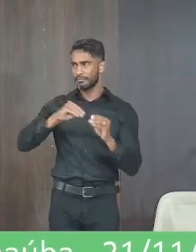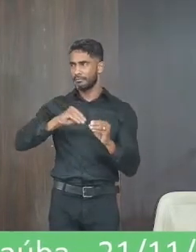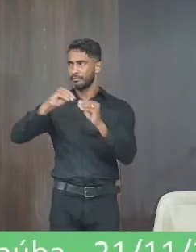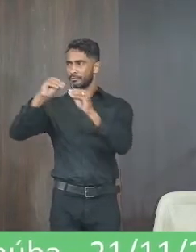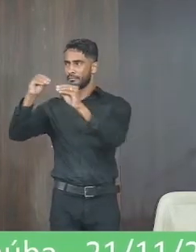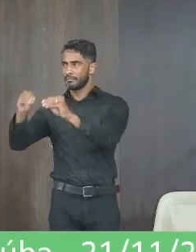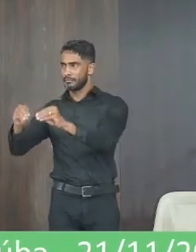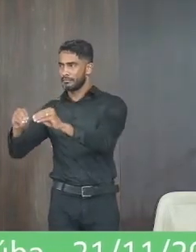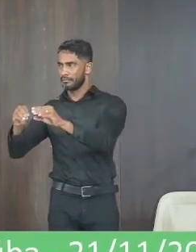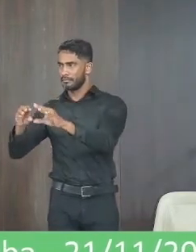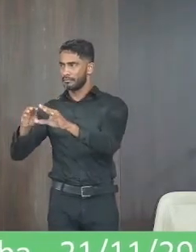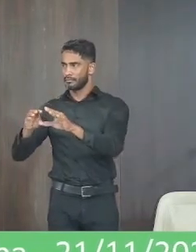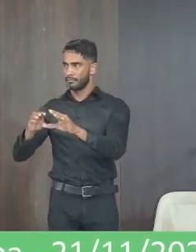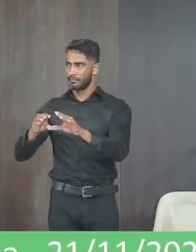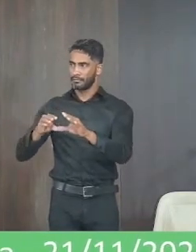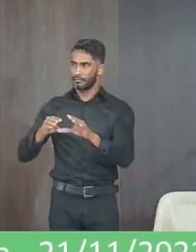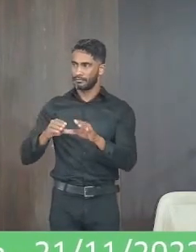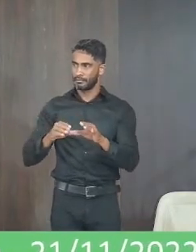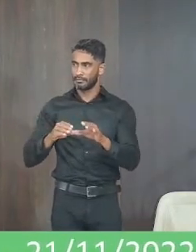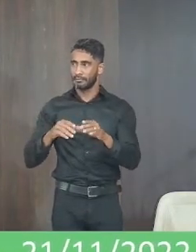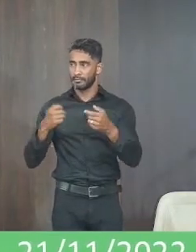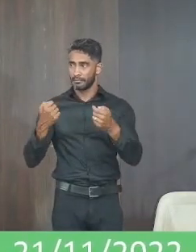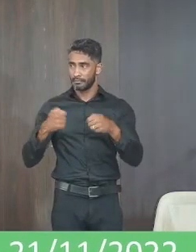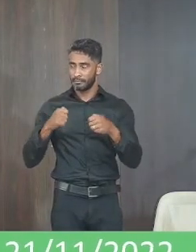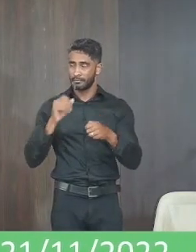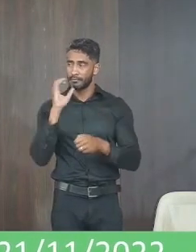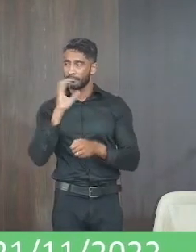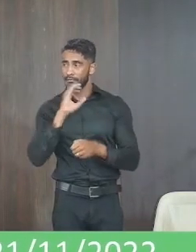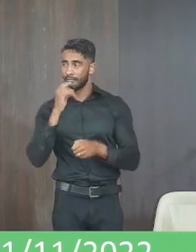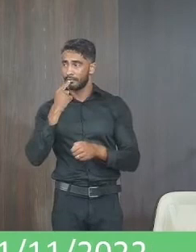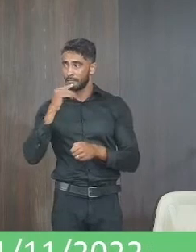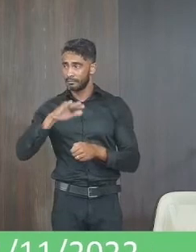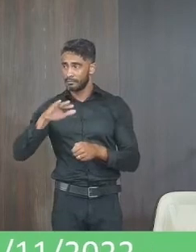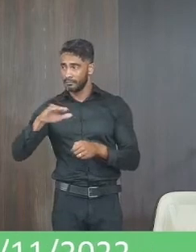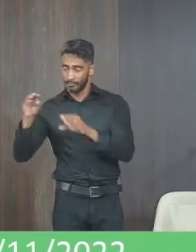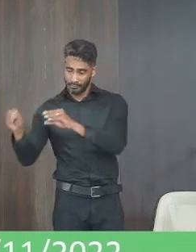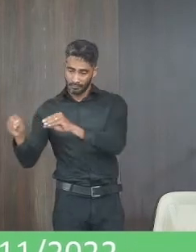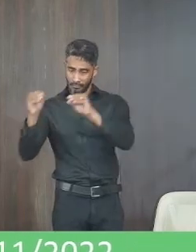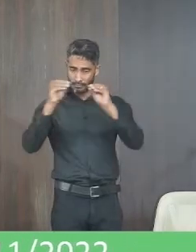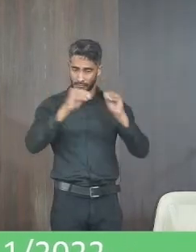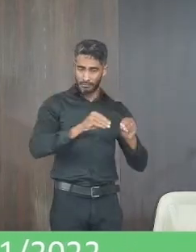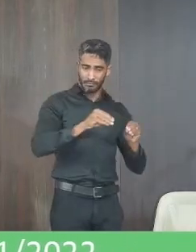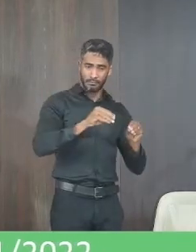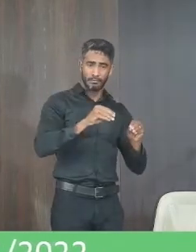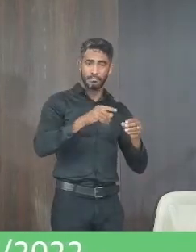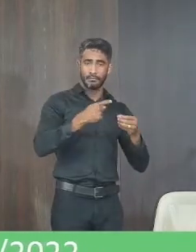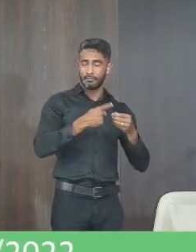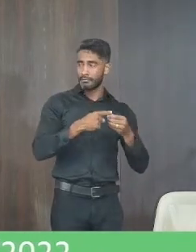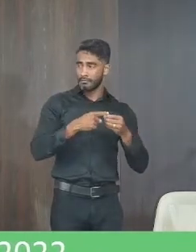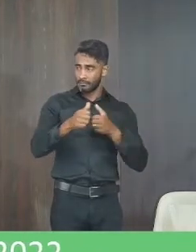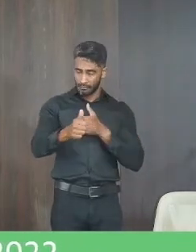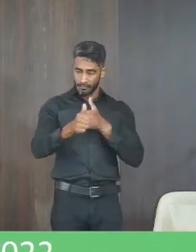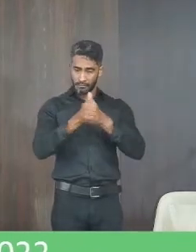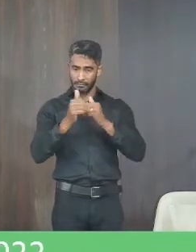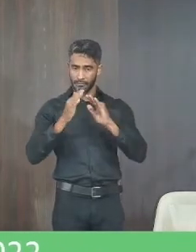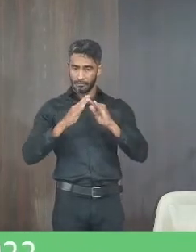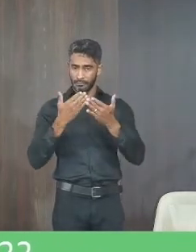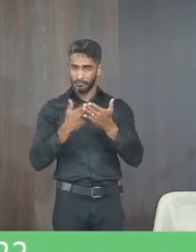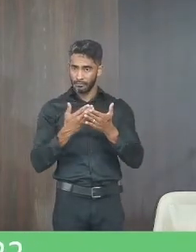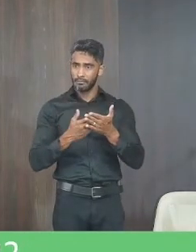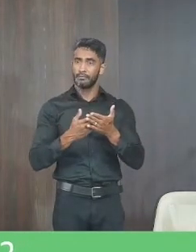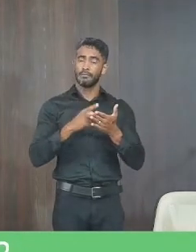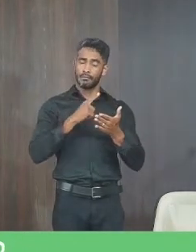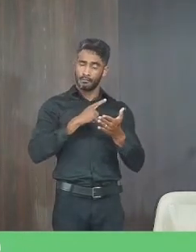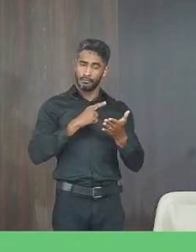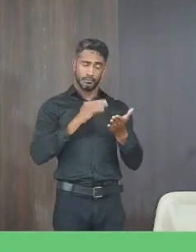não de força maior mas de necessidade urgente essa criança teve que vir para a cidade ela mora próxima da Alva dos Anjos preenche